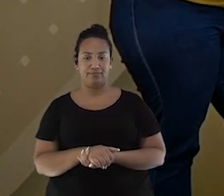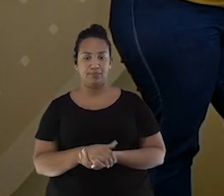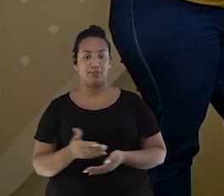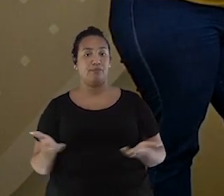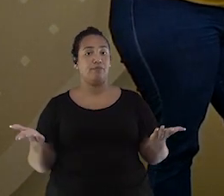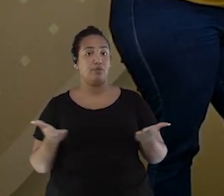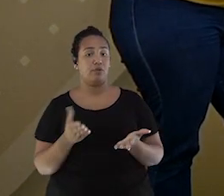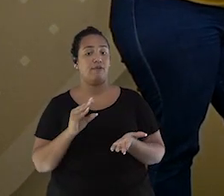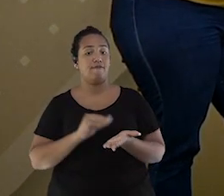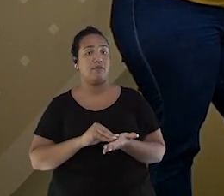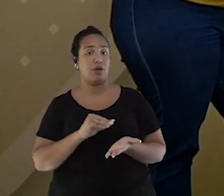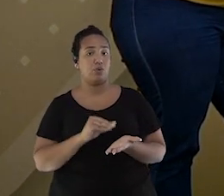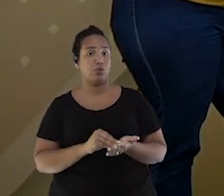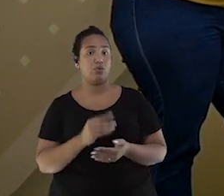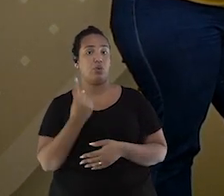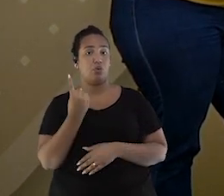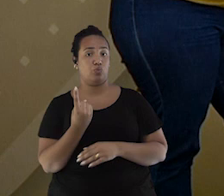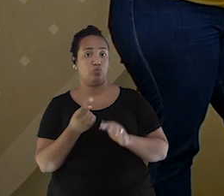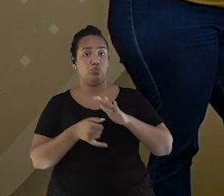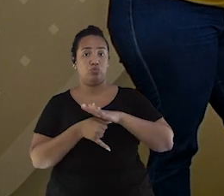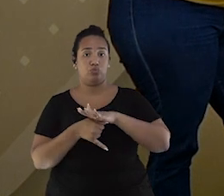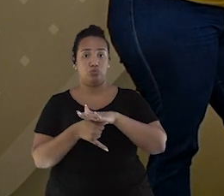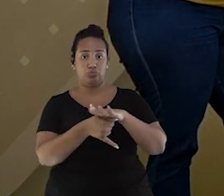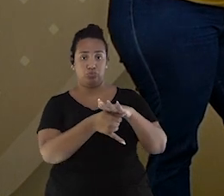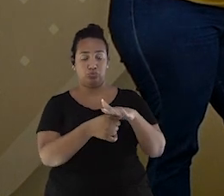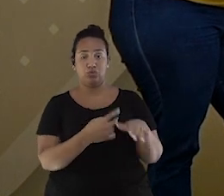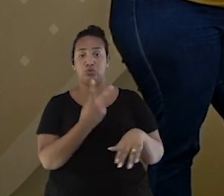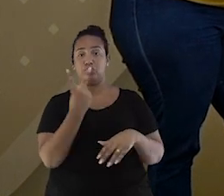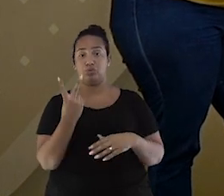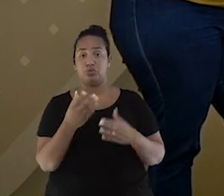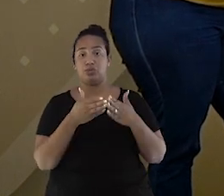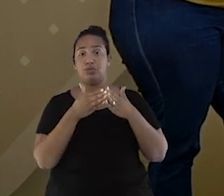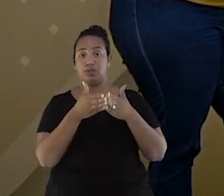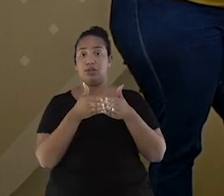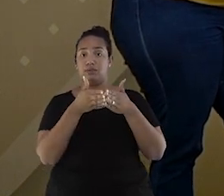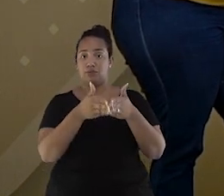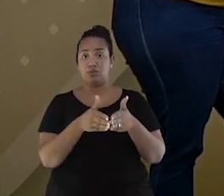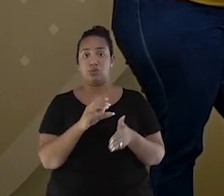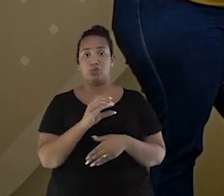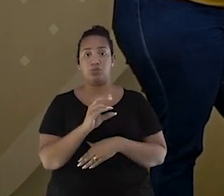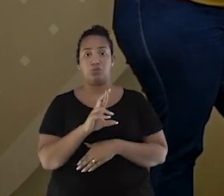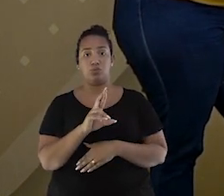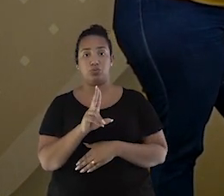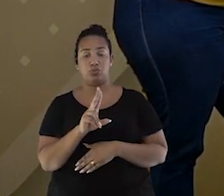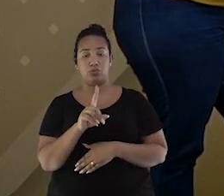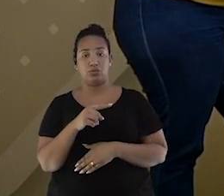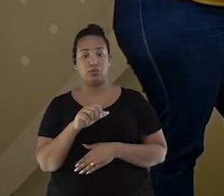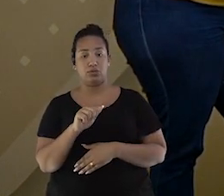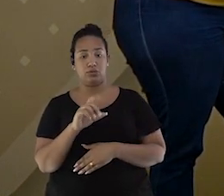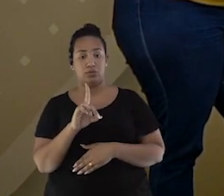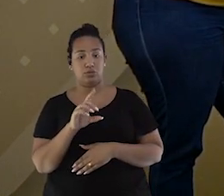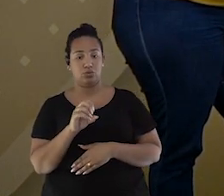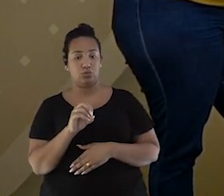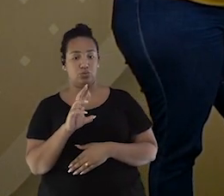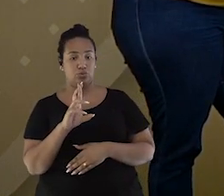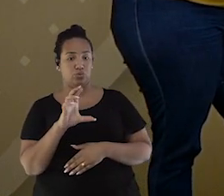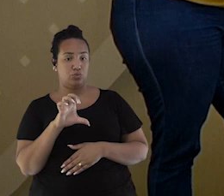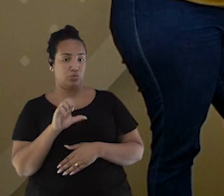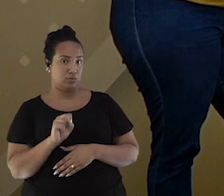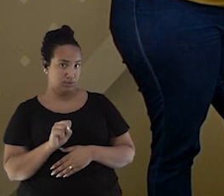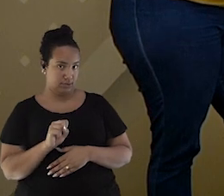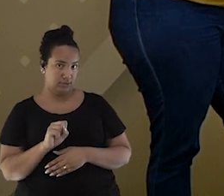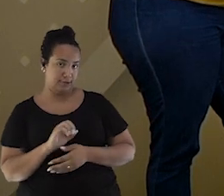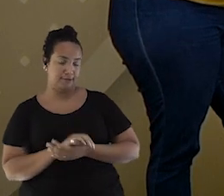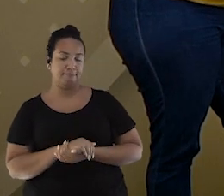falta mais um submarino e dois navios cruzadores. A Bia não achou nenhum navio cruzador ainda, que é um navio de três